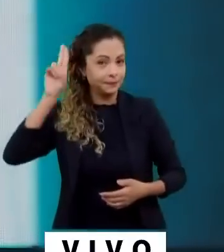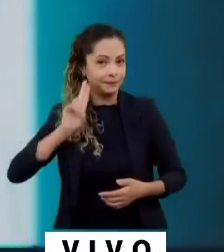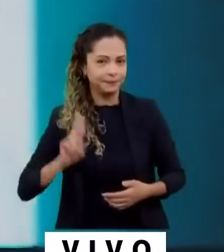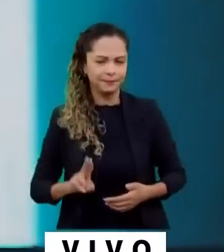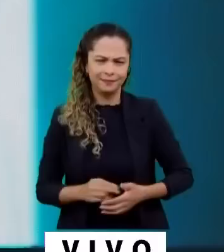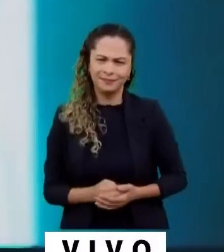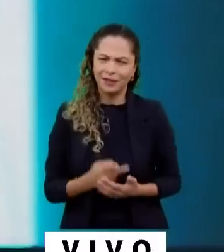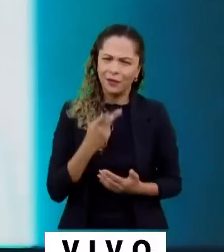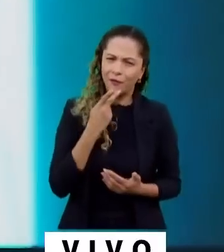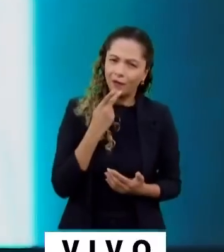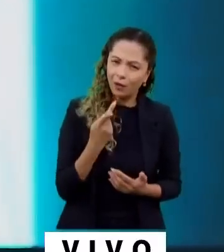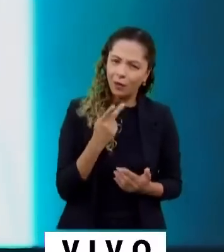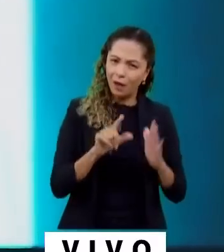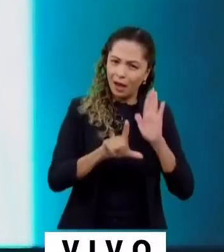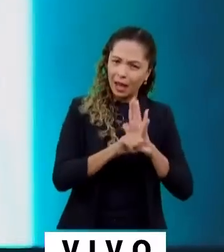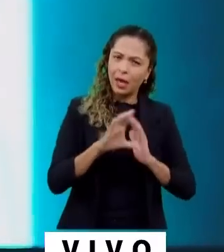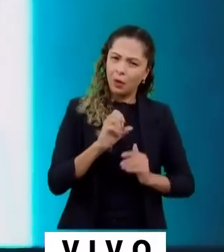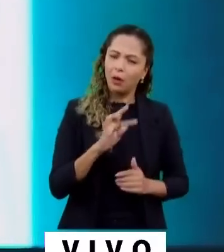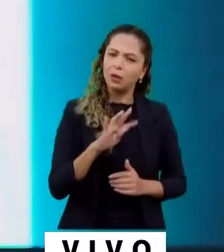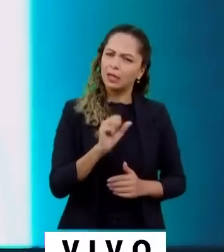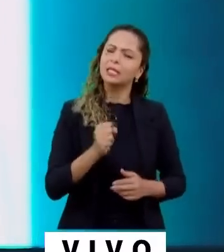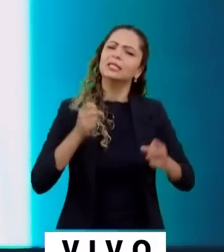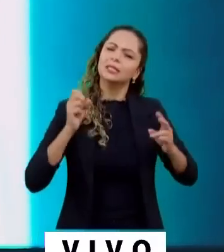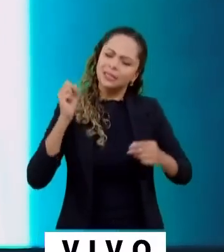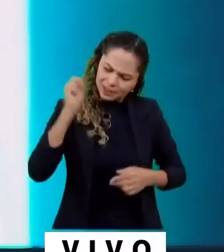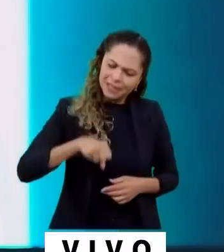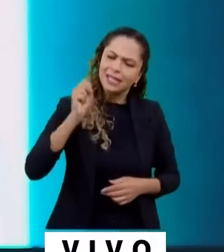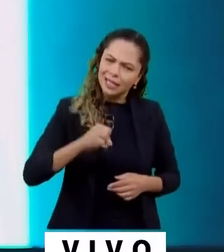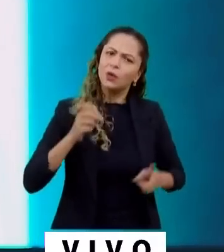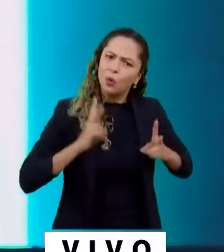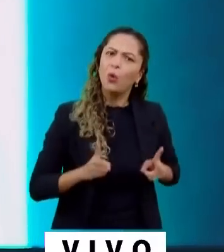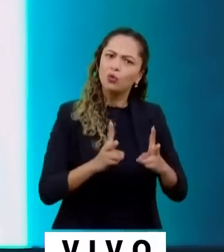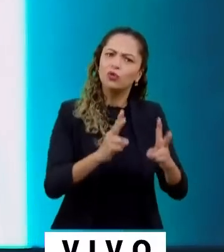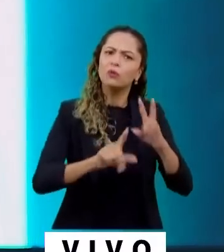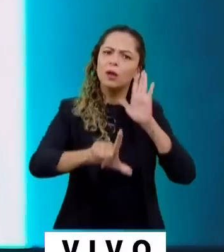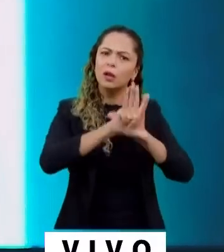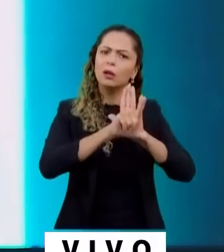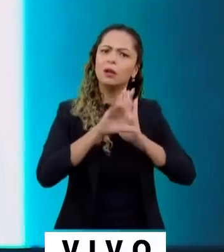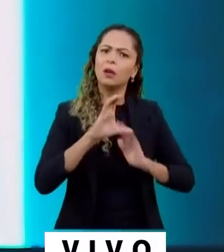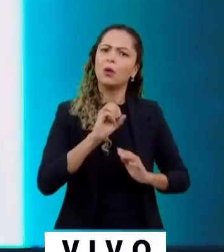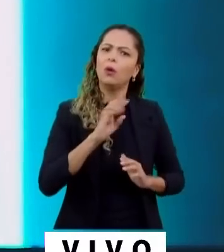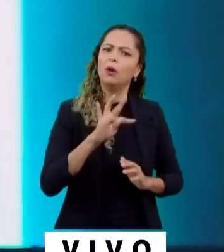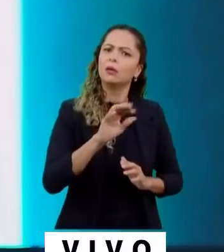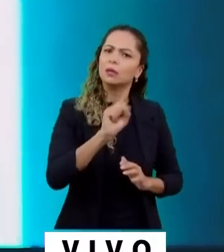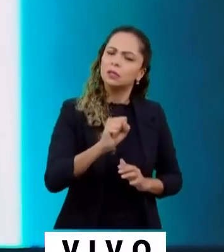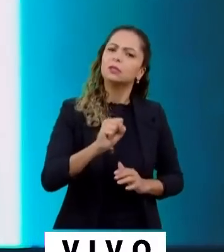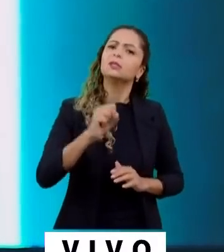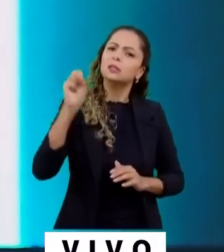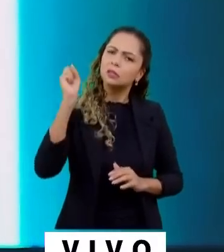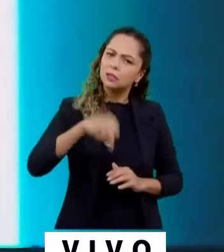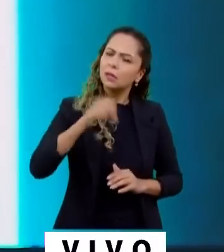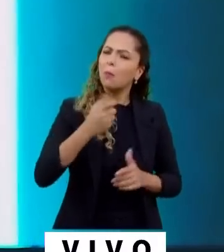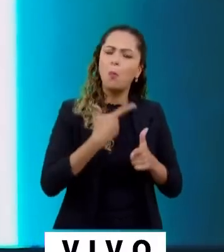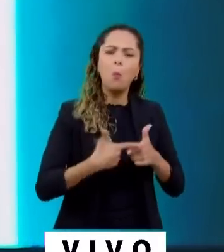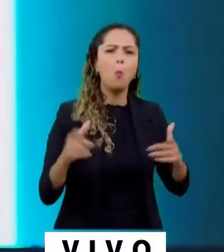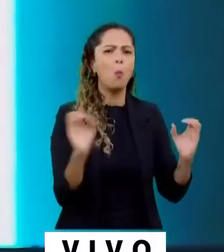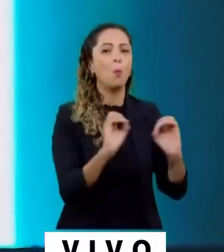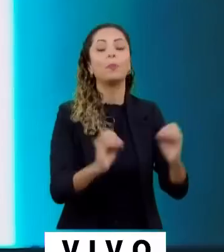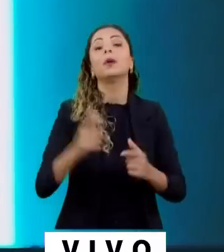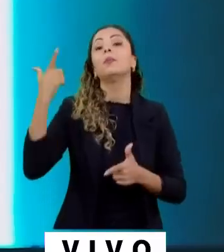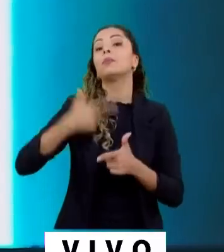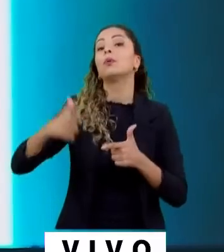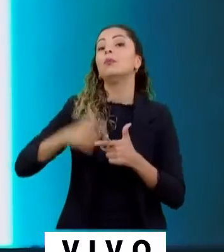cotas e a minha resposta é sim, manteremos cotas, sem problema nenhum. A questão principal é que o Brasil gasta